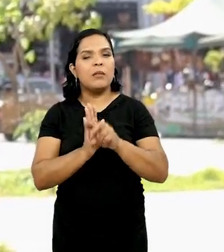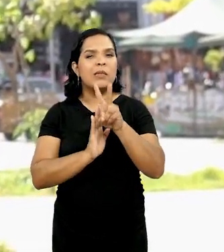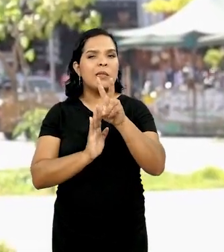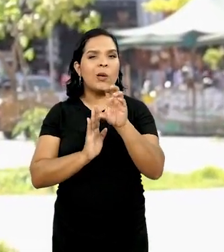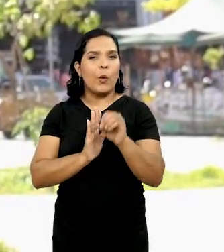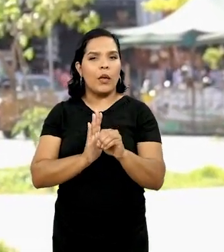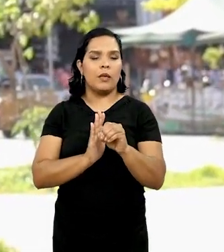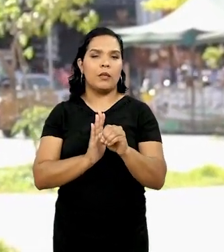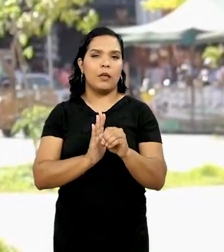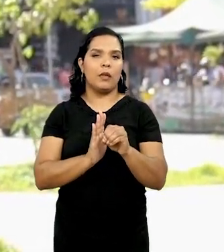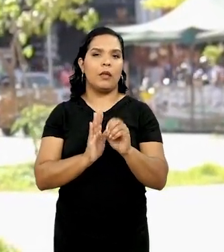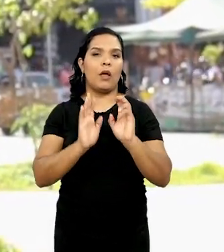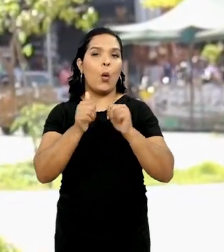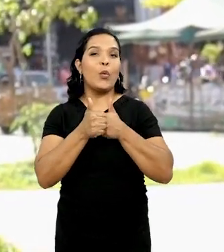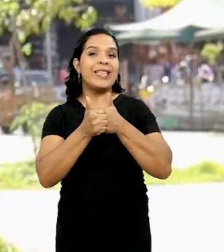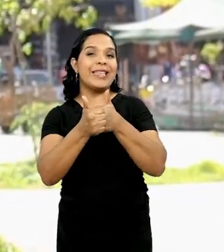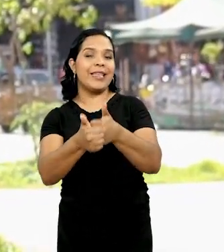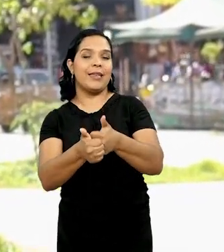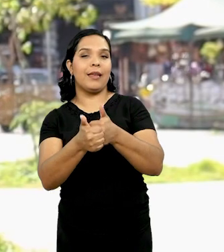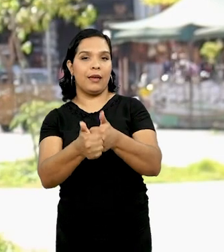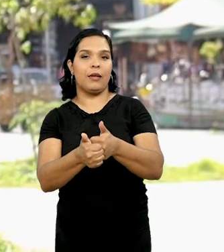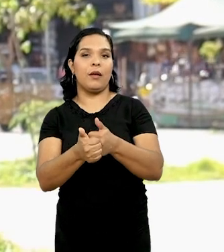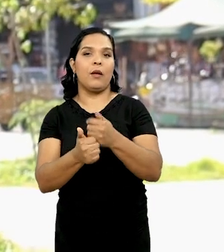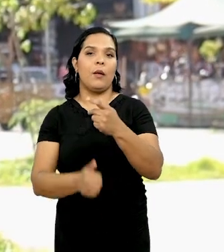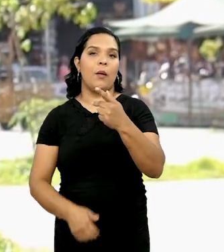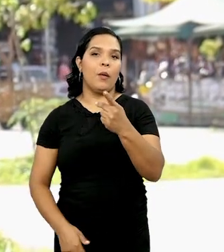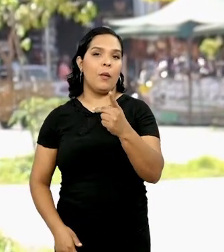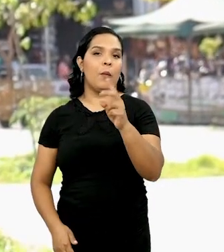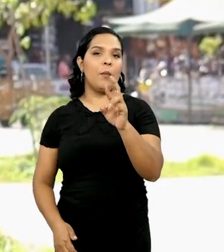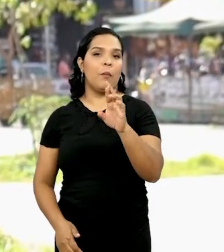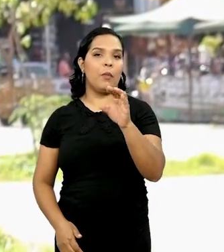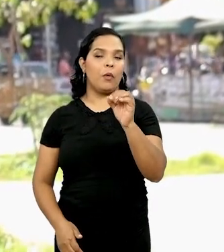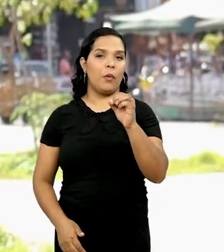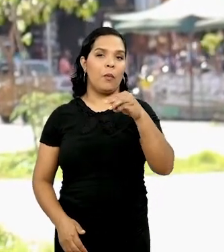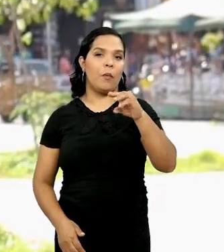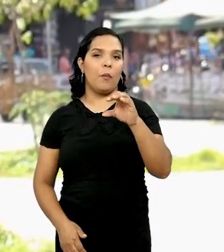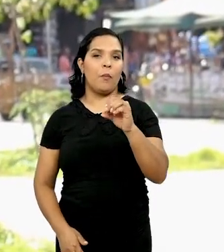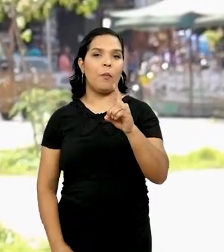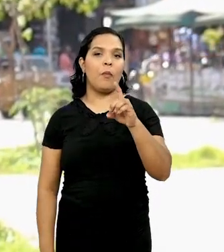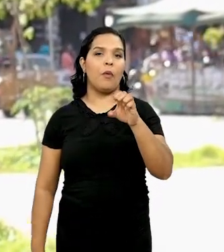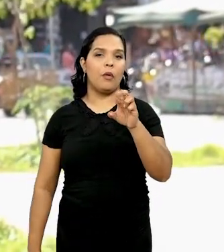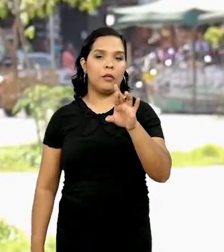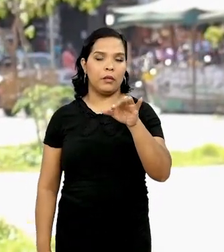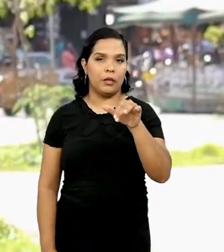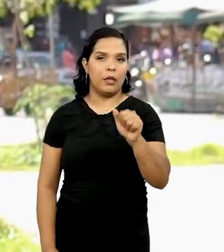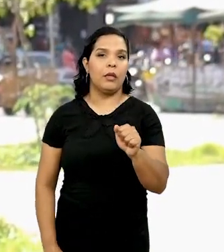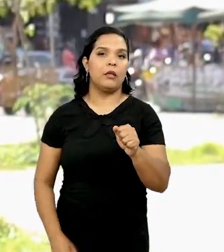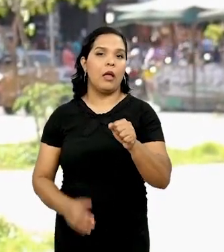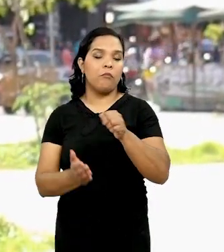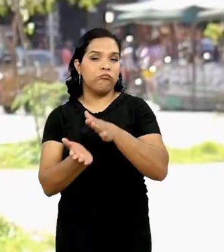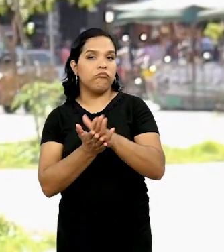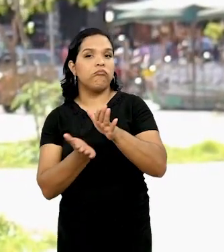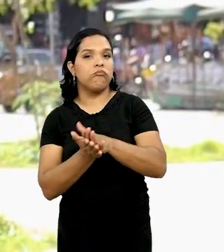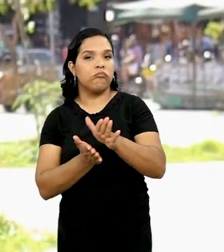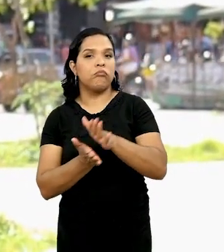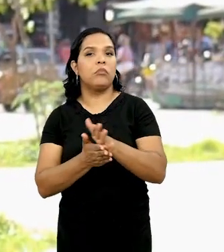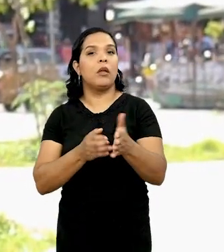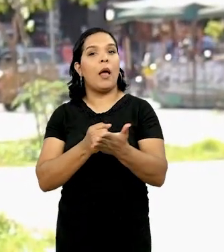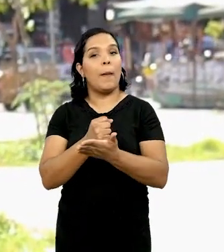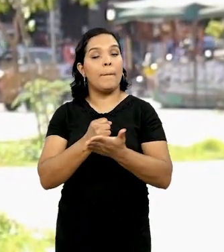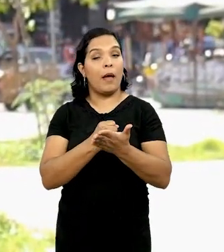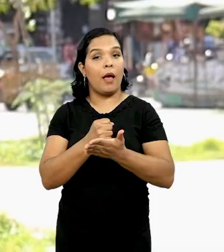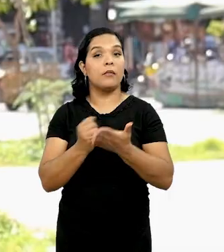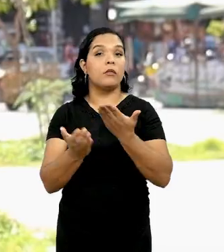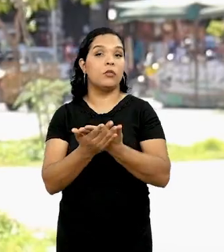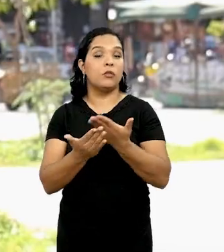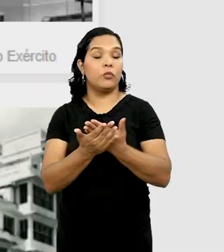época, que compõem o chamado Guia da Arquitetura Protomoderna de Fortaleza, um documento já publicado, que serve de base para